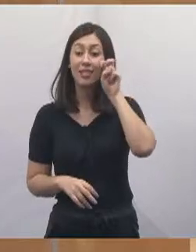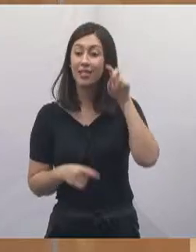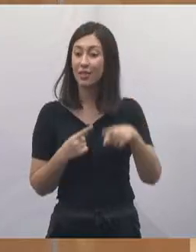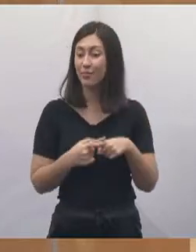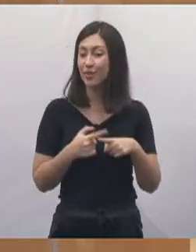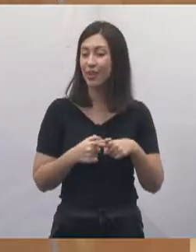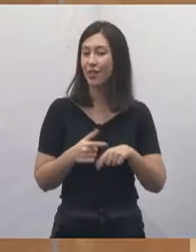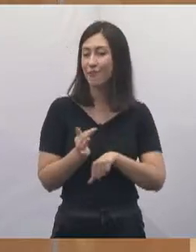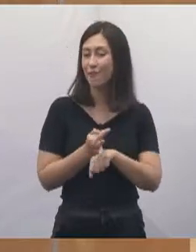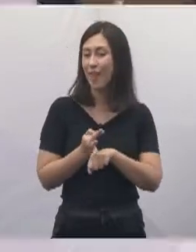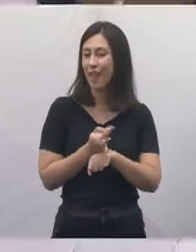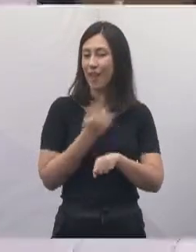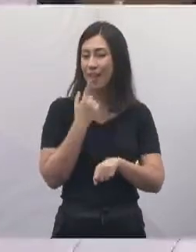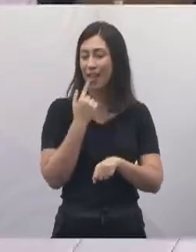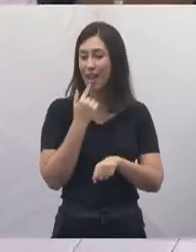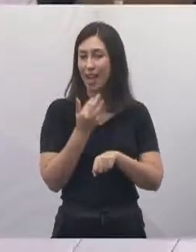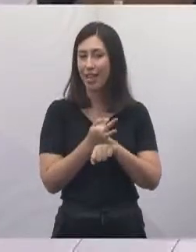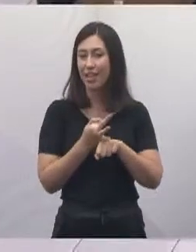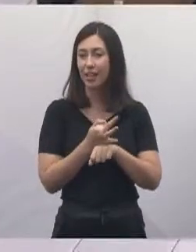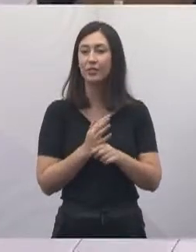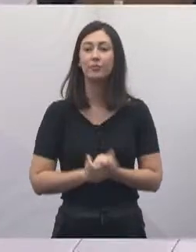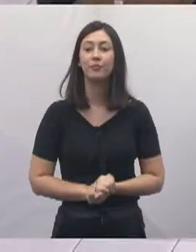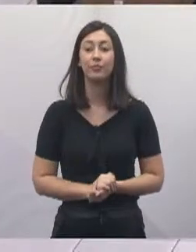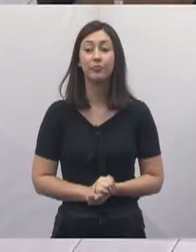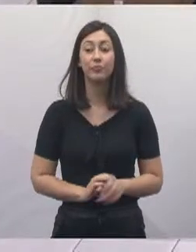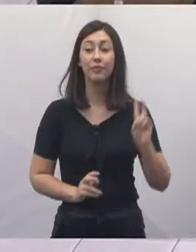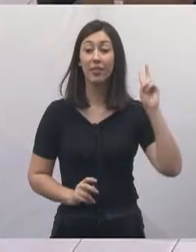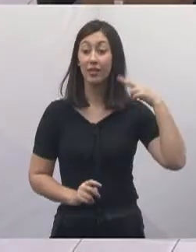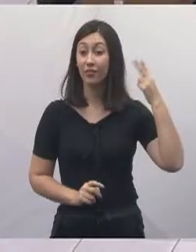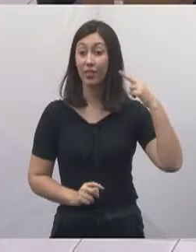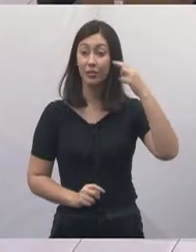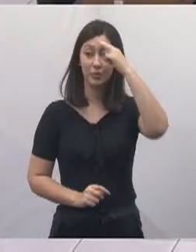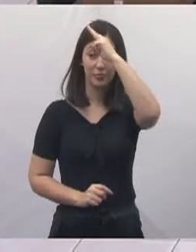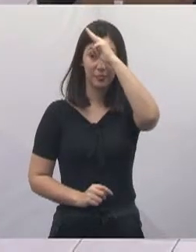Divido ao feriado. Muito obrigado. Vereadora Maria Amélia.